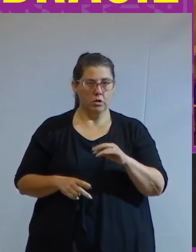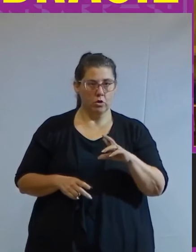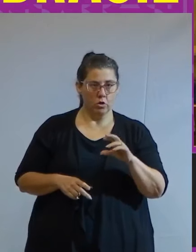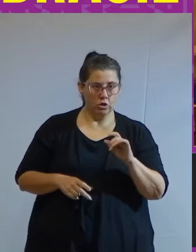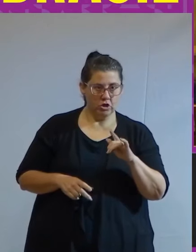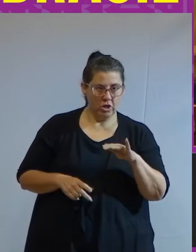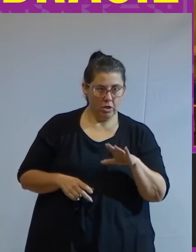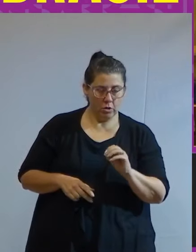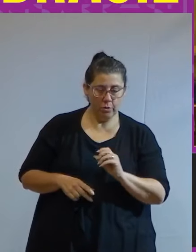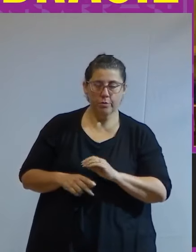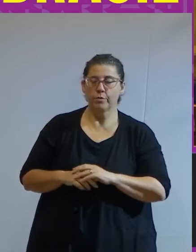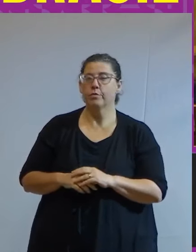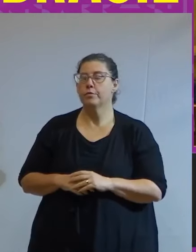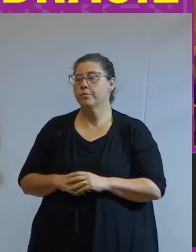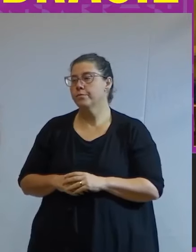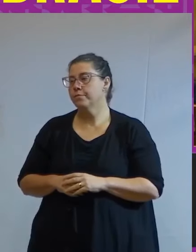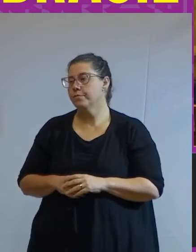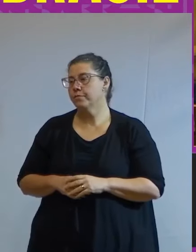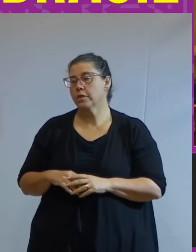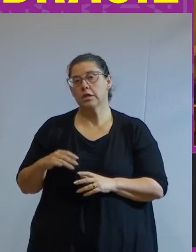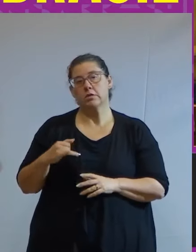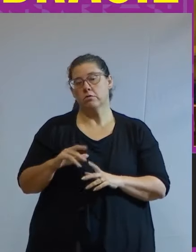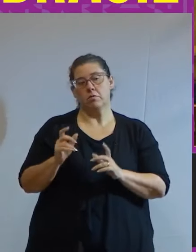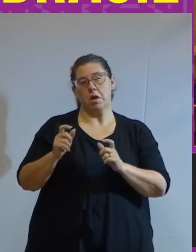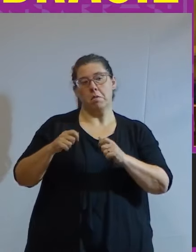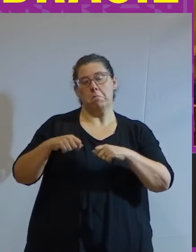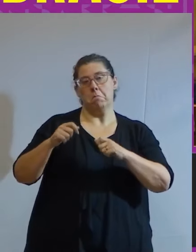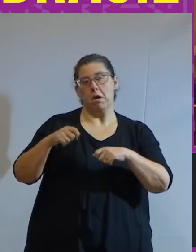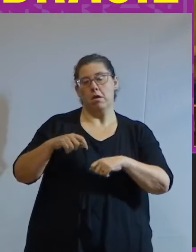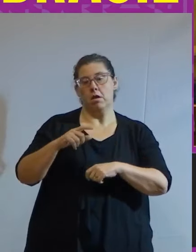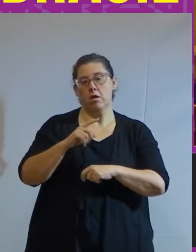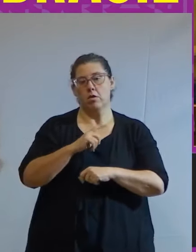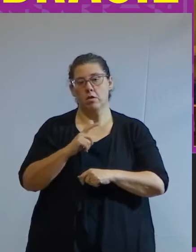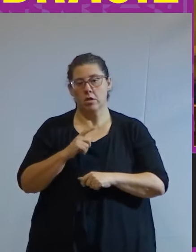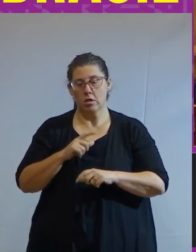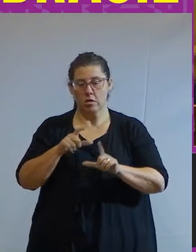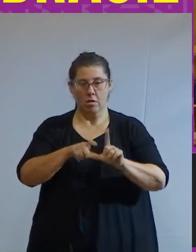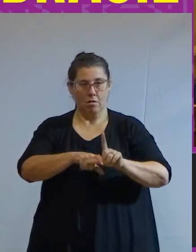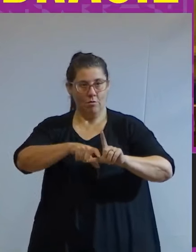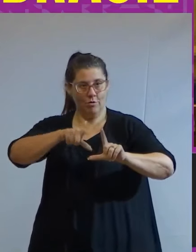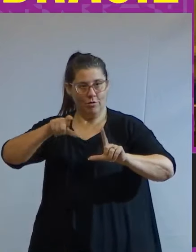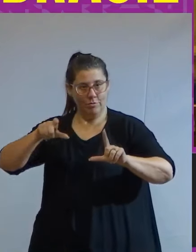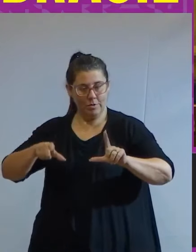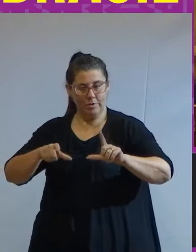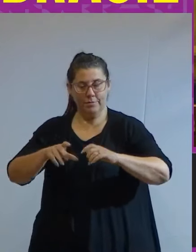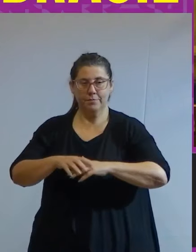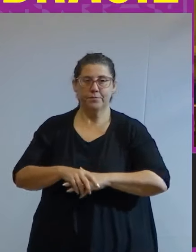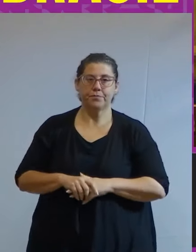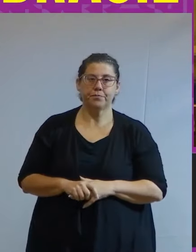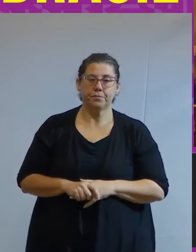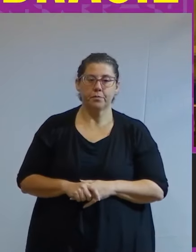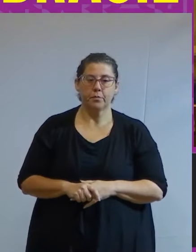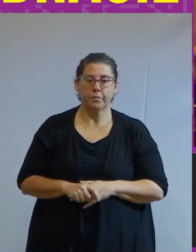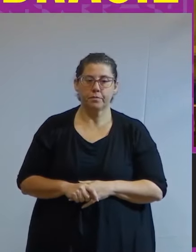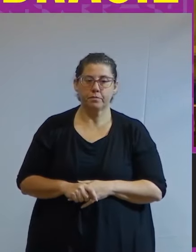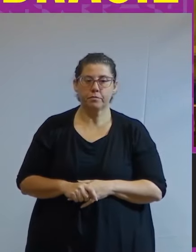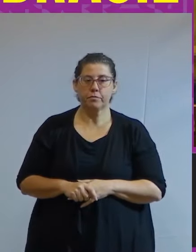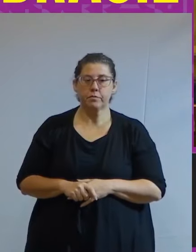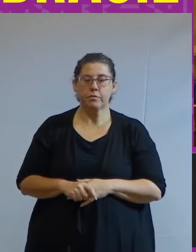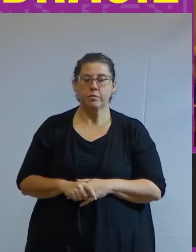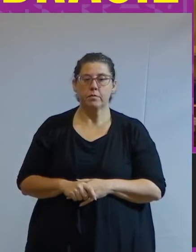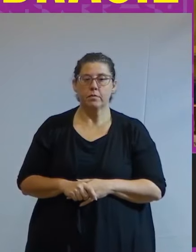e sem uma capacidade de ter autonomia além